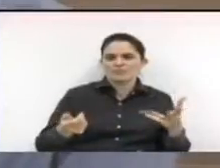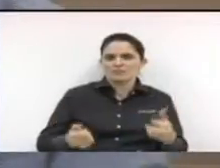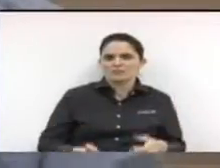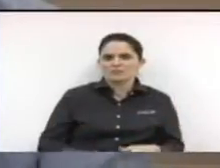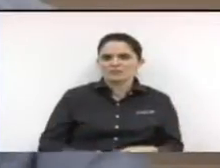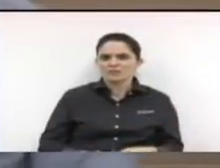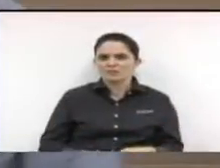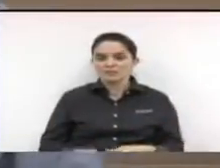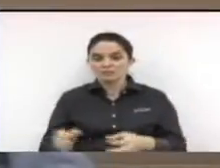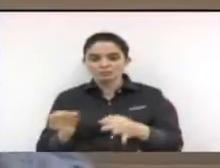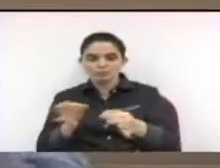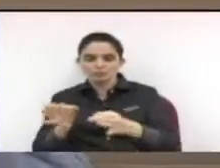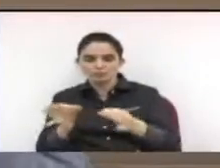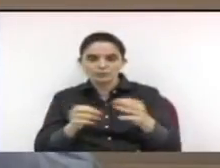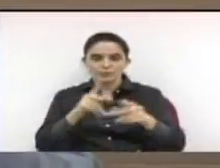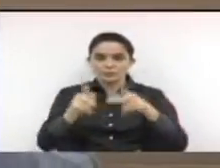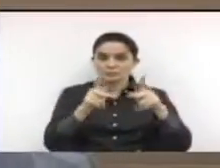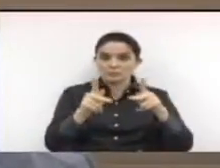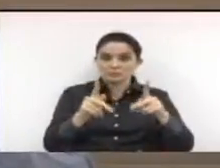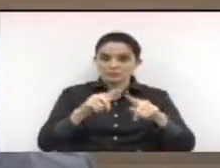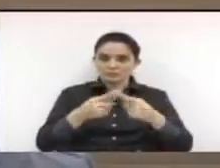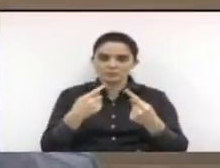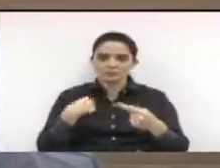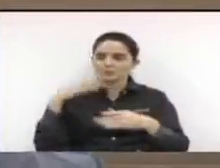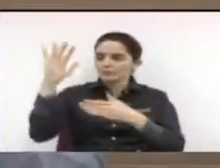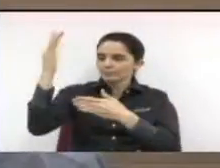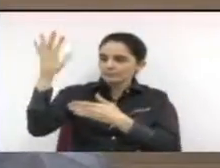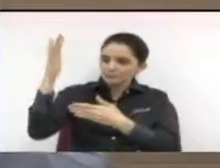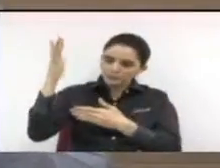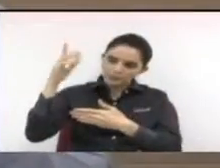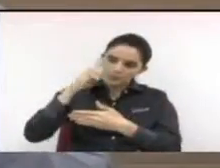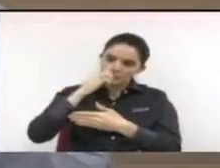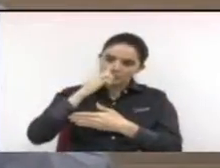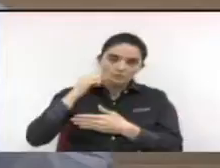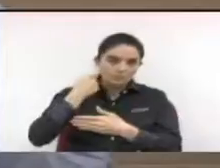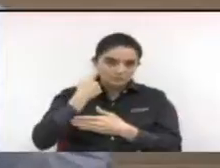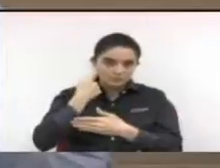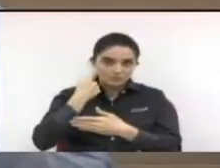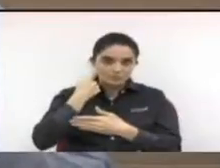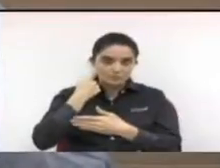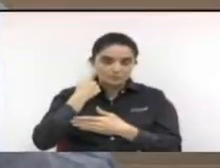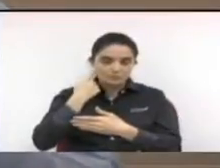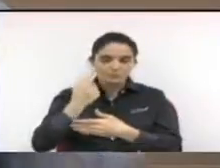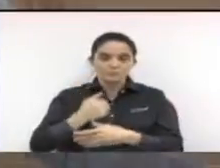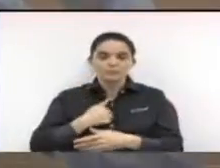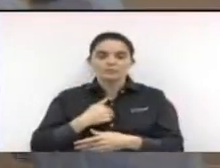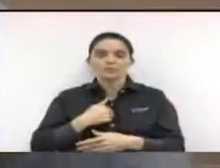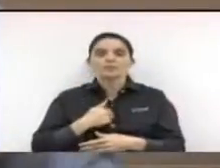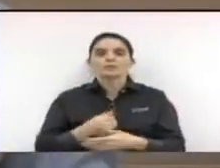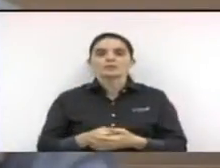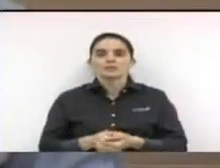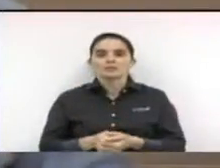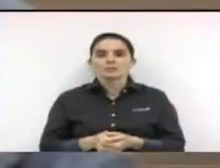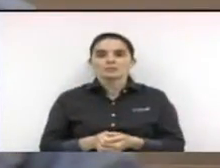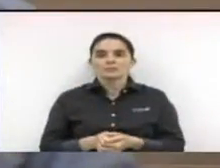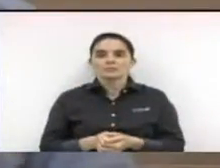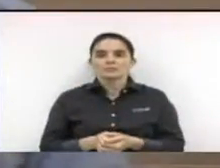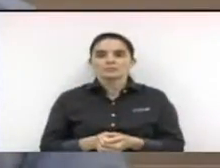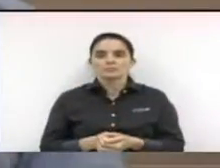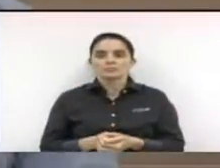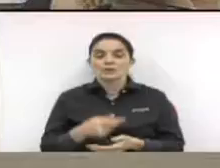um OP, por exemplo. Mas quero parabenizar o vereador Newton. Essa é uma demanda que eu defendo já desde o